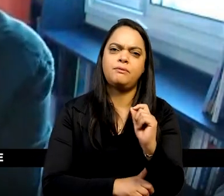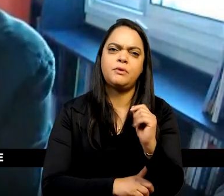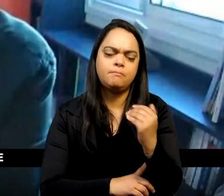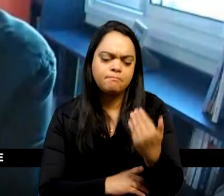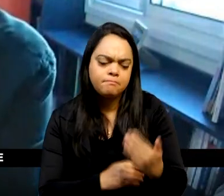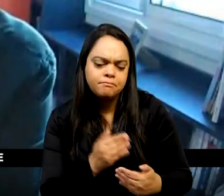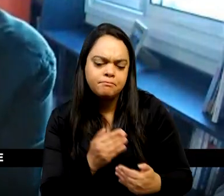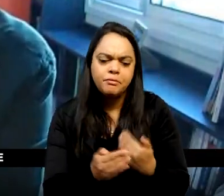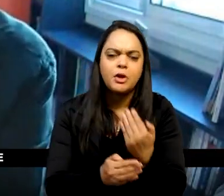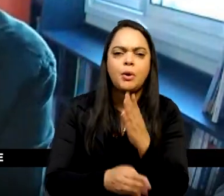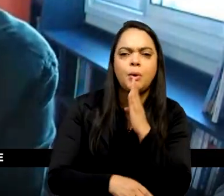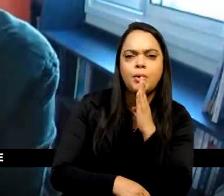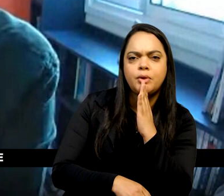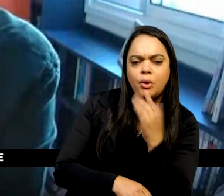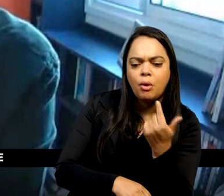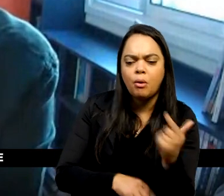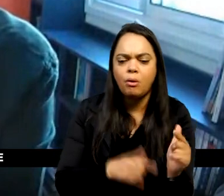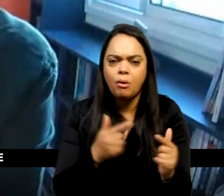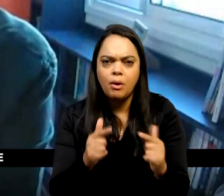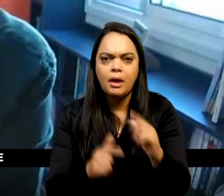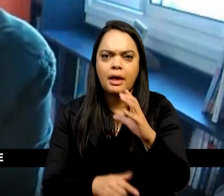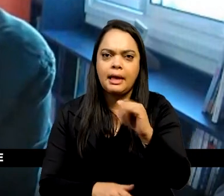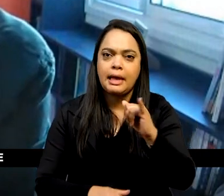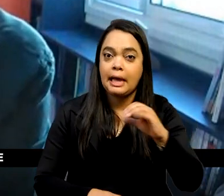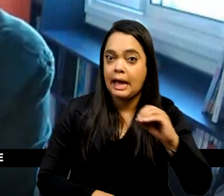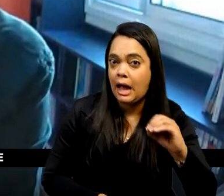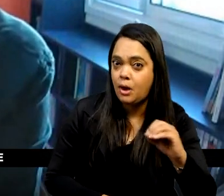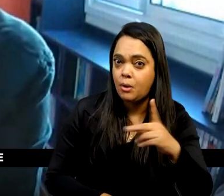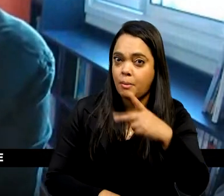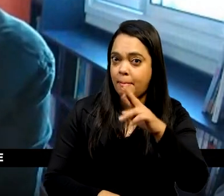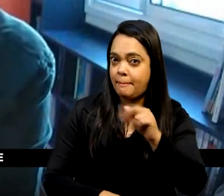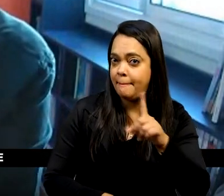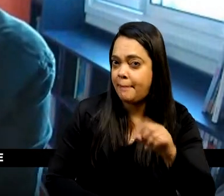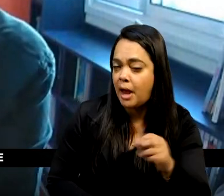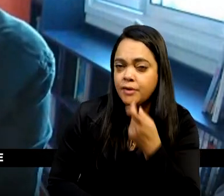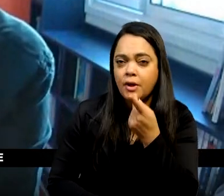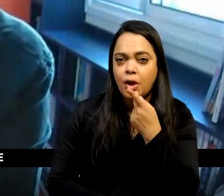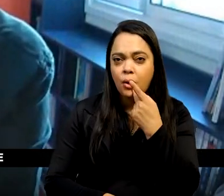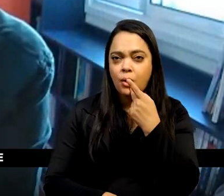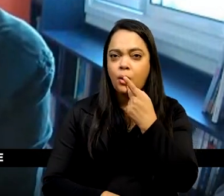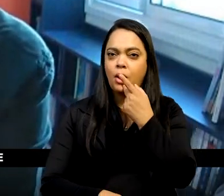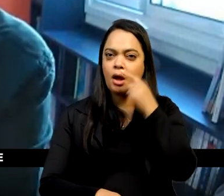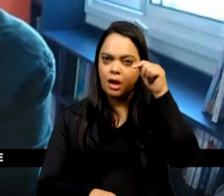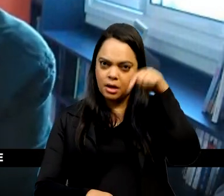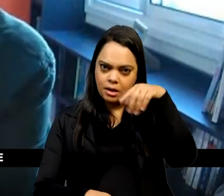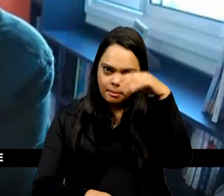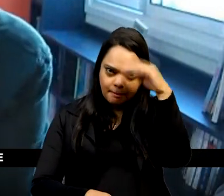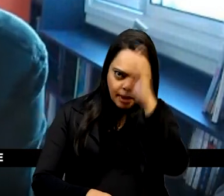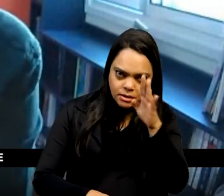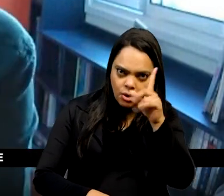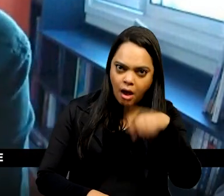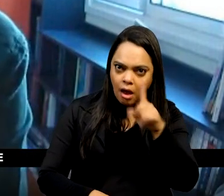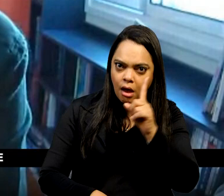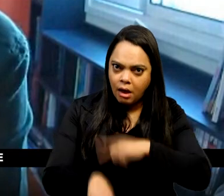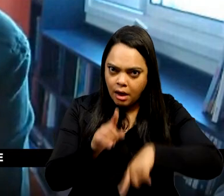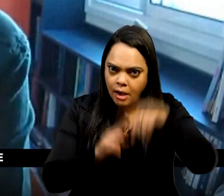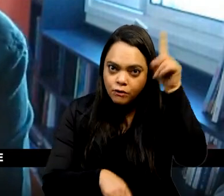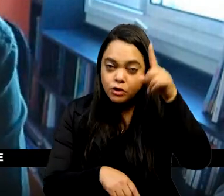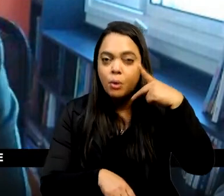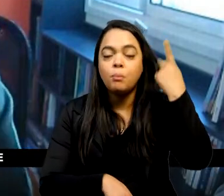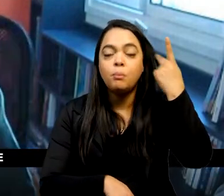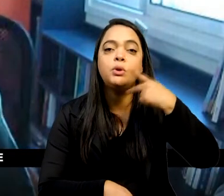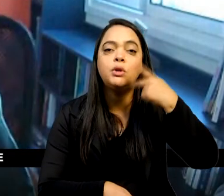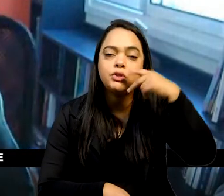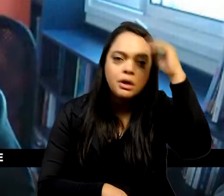modalidades. Então, Caio Prado, por exemplo, dizia que era uma revolução, disse isso lá na Evolução Política do Brasil,